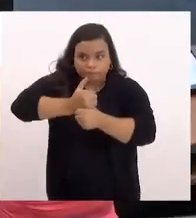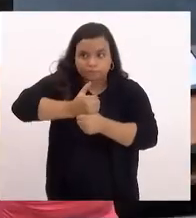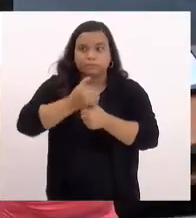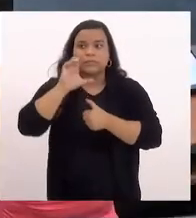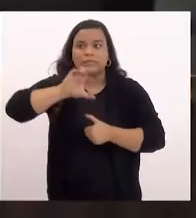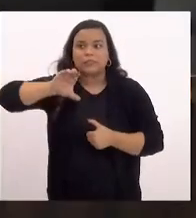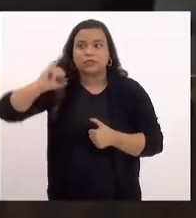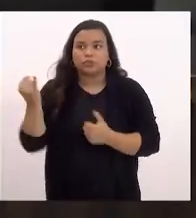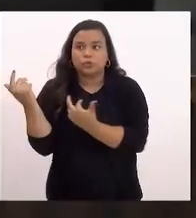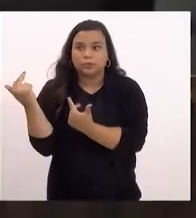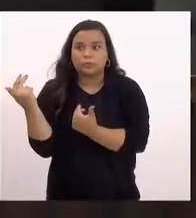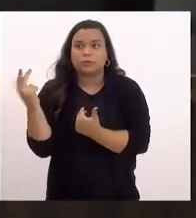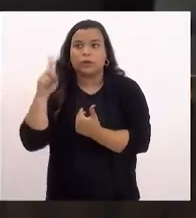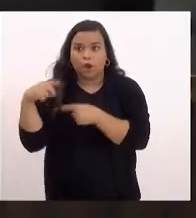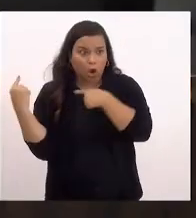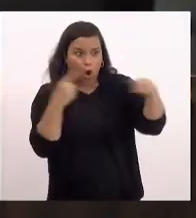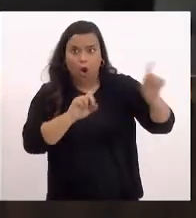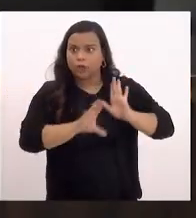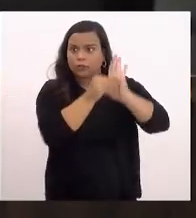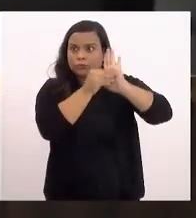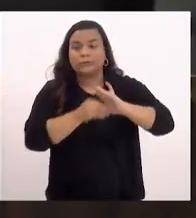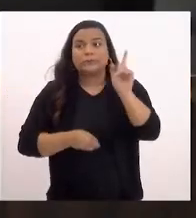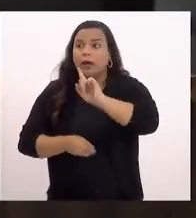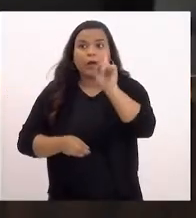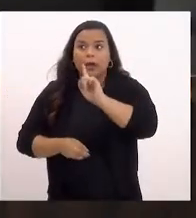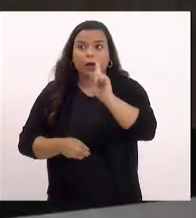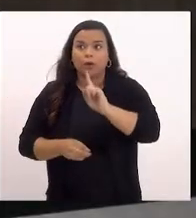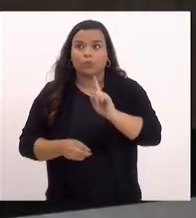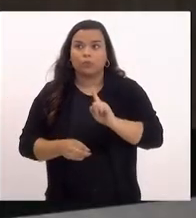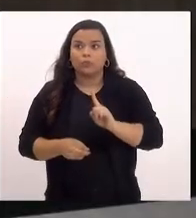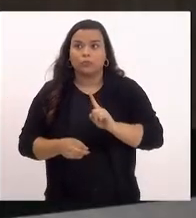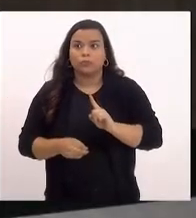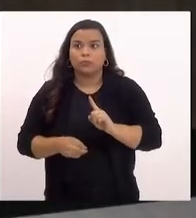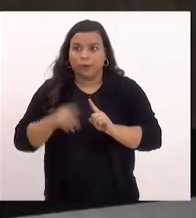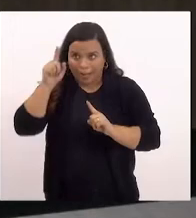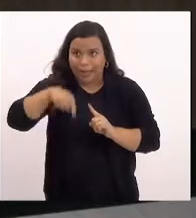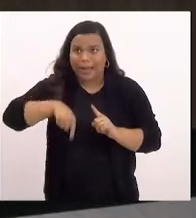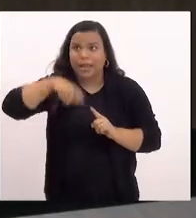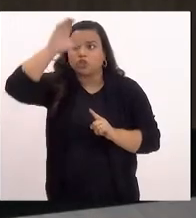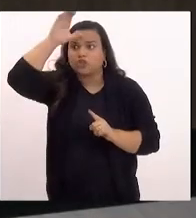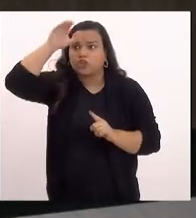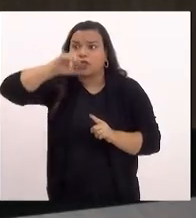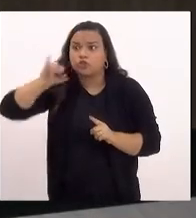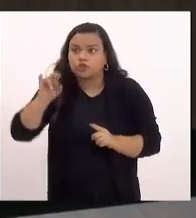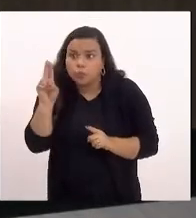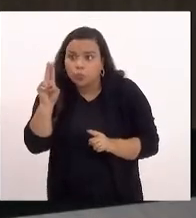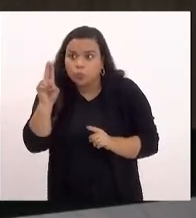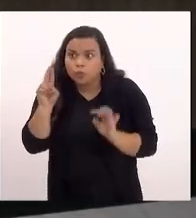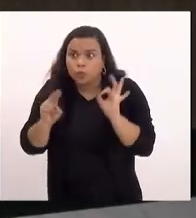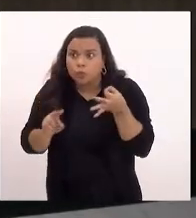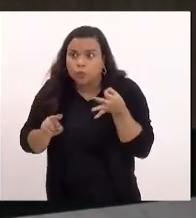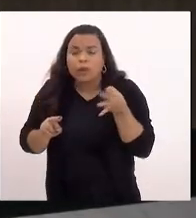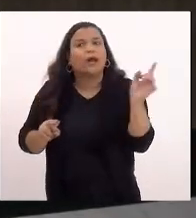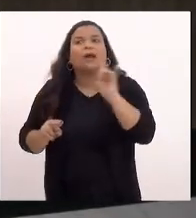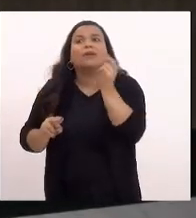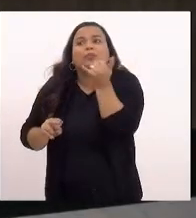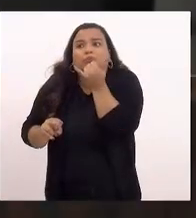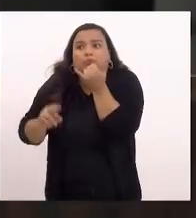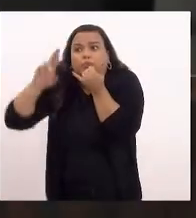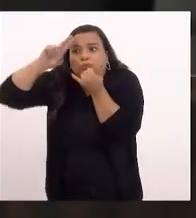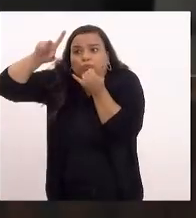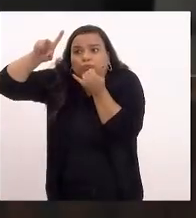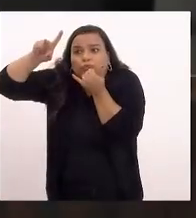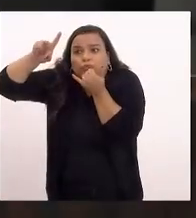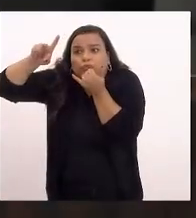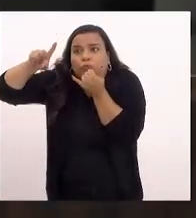Então, é contrário às emendas. Não, não. Eu da tia Ju? Eu da tia Ju? Não, Ah, desculpe. a Lucinho.